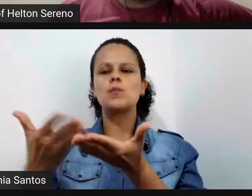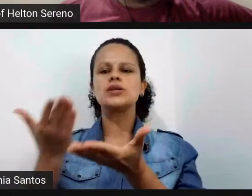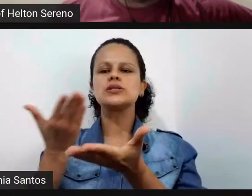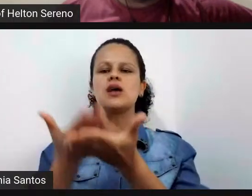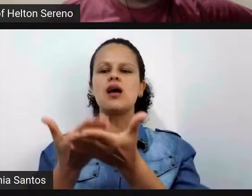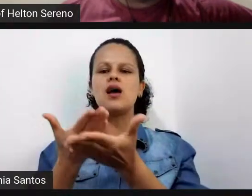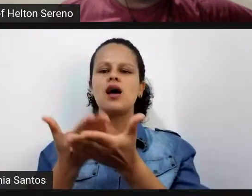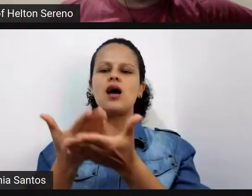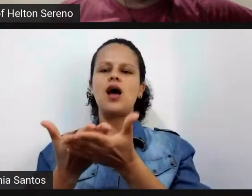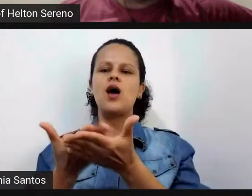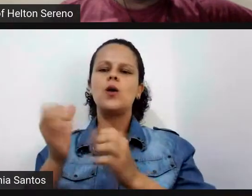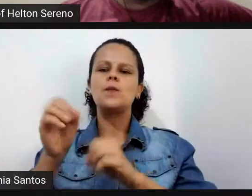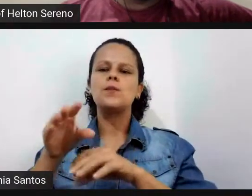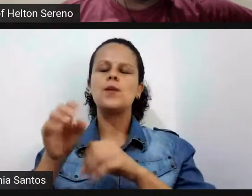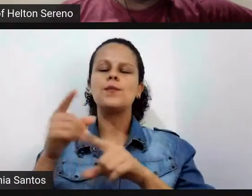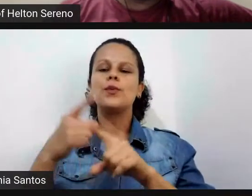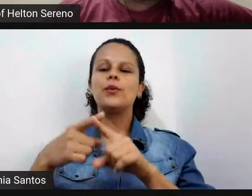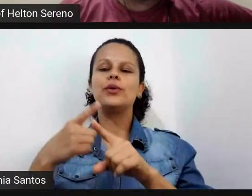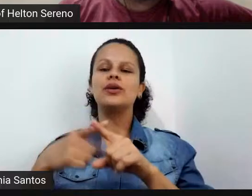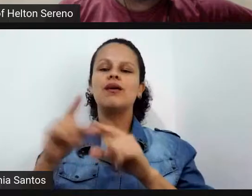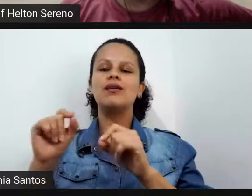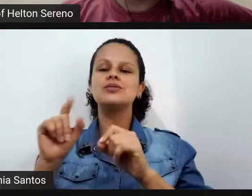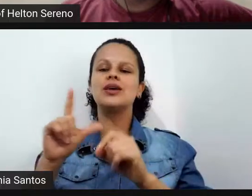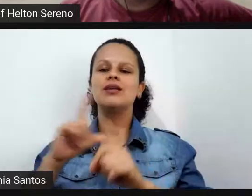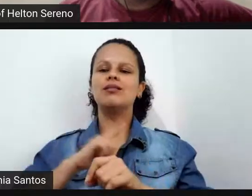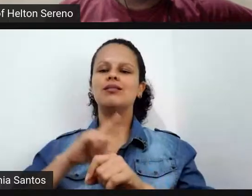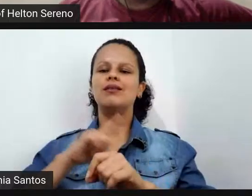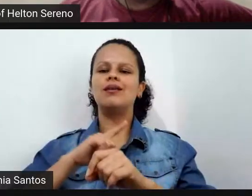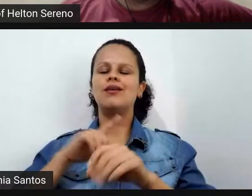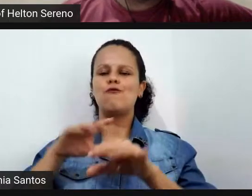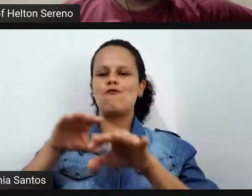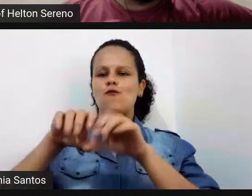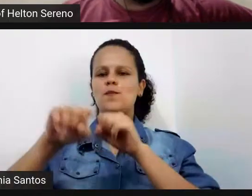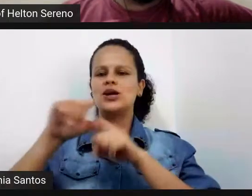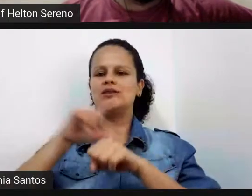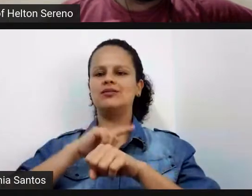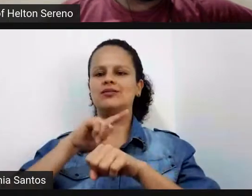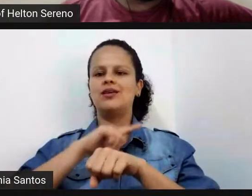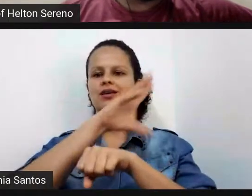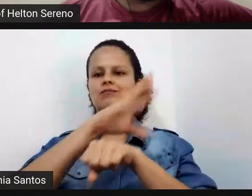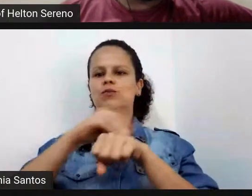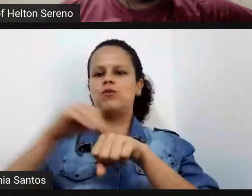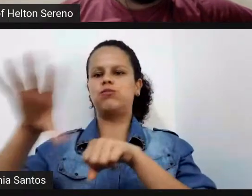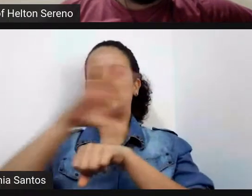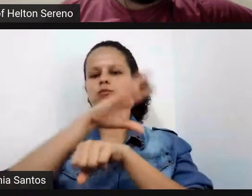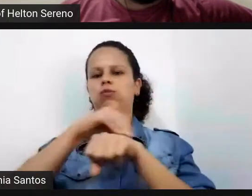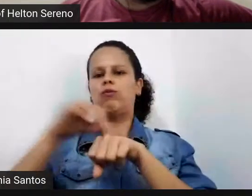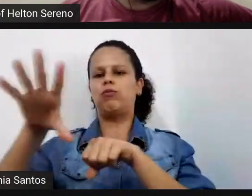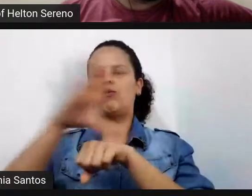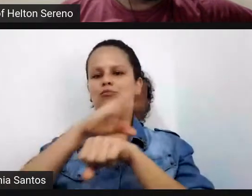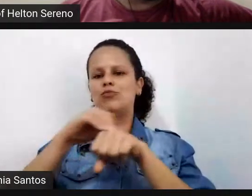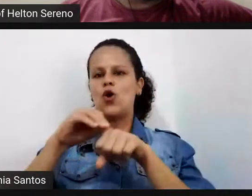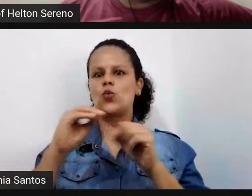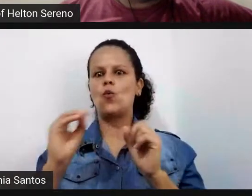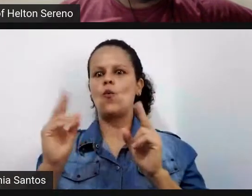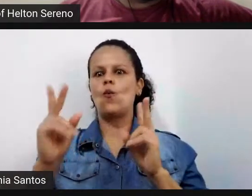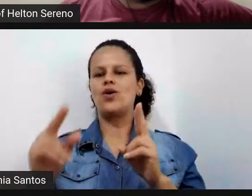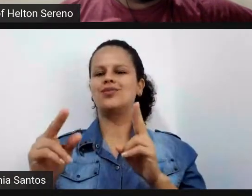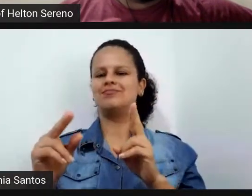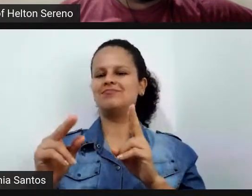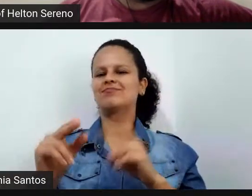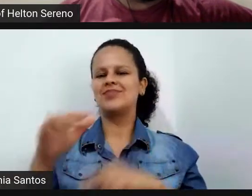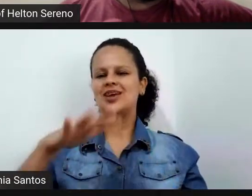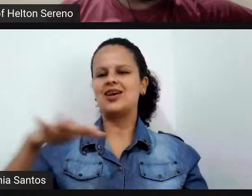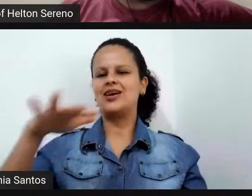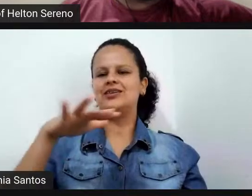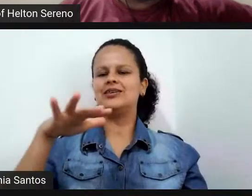replicou o que viveu na formação isso é muito comum principalmente na área técnica nas